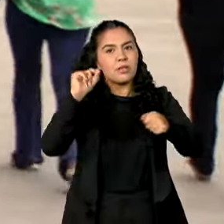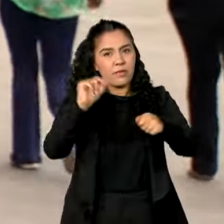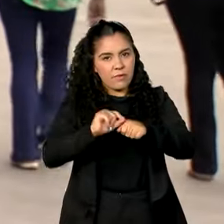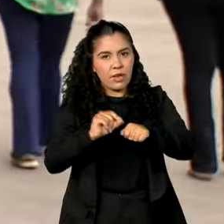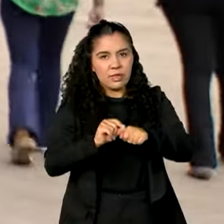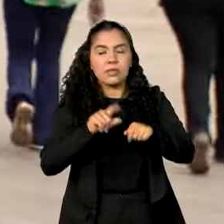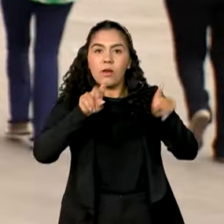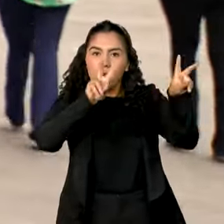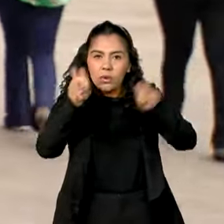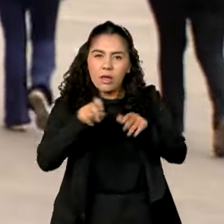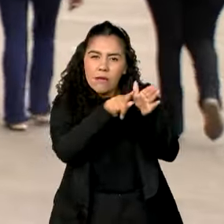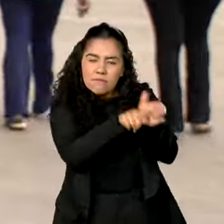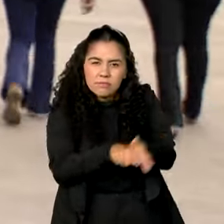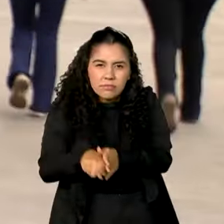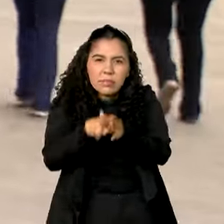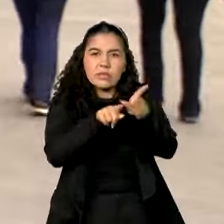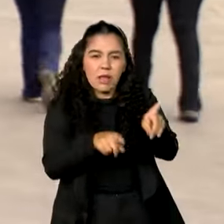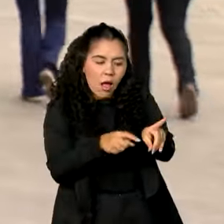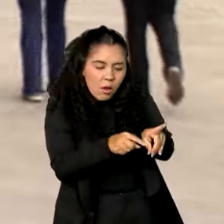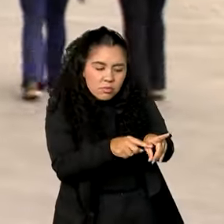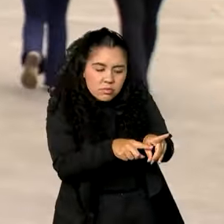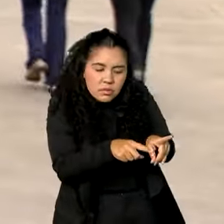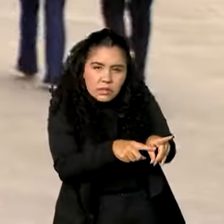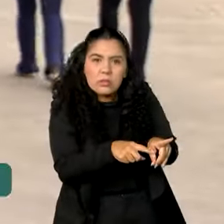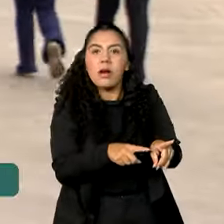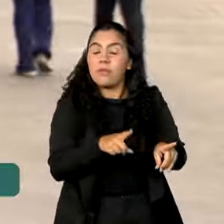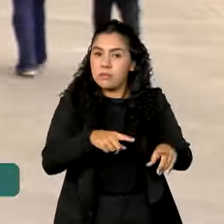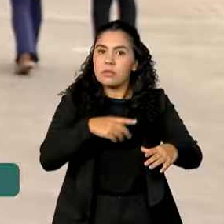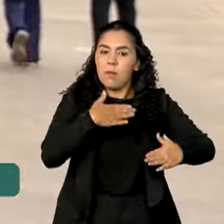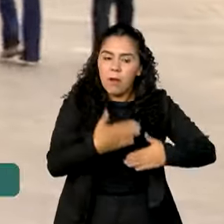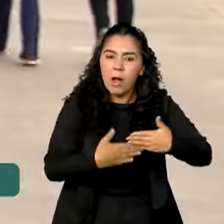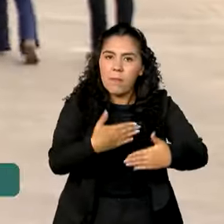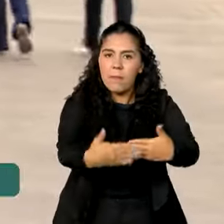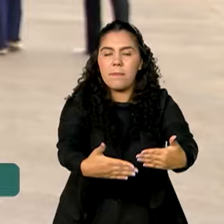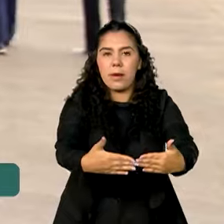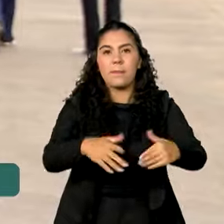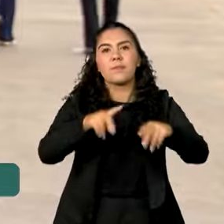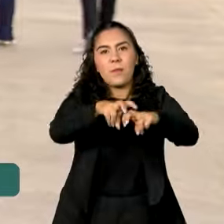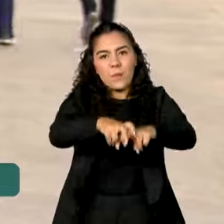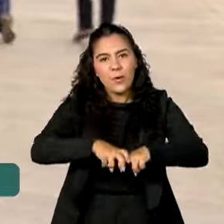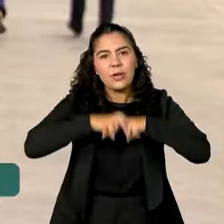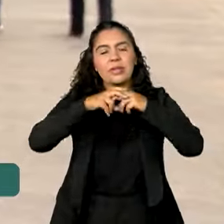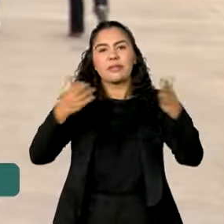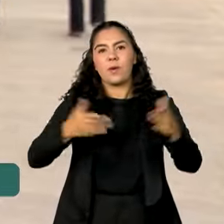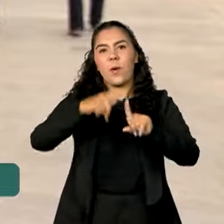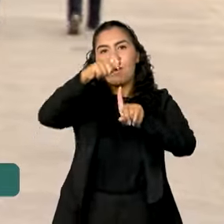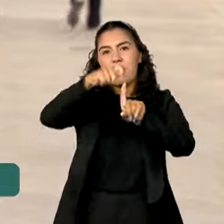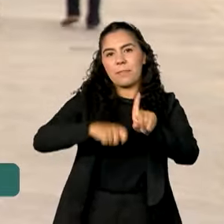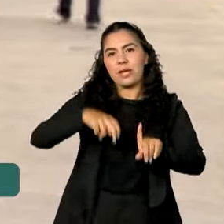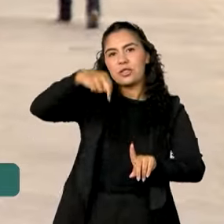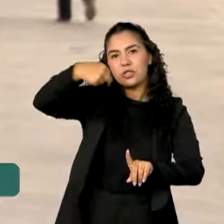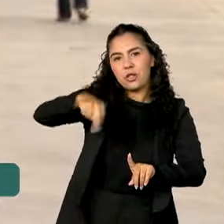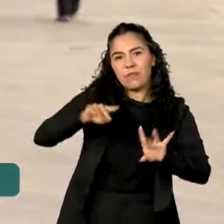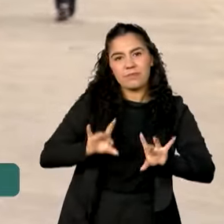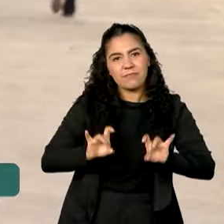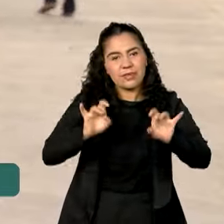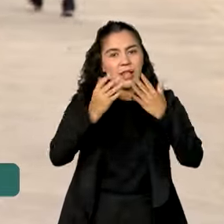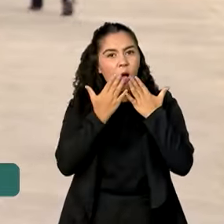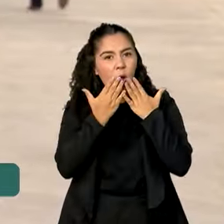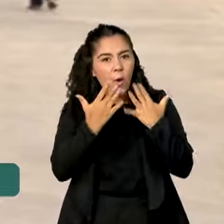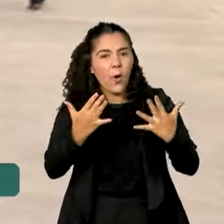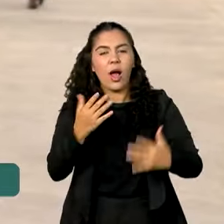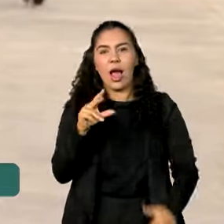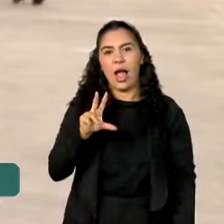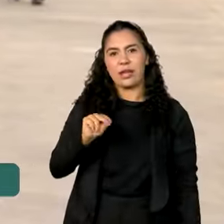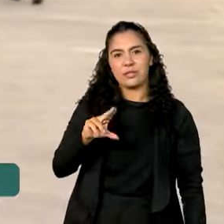exame da próstata, periodicamente é que surgiu o novembro azul, um chamado a eles para cuidar da